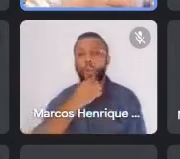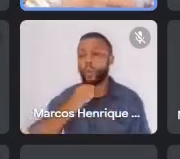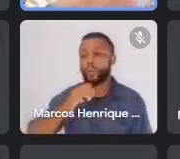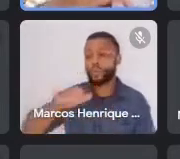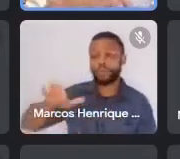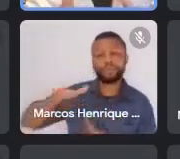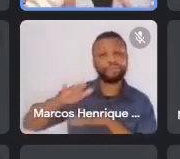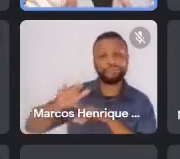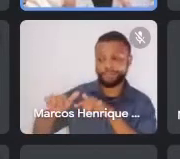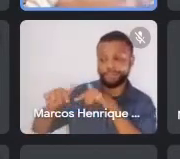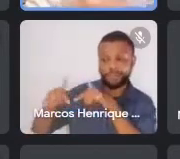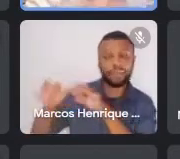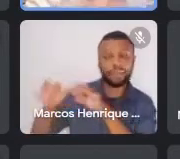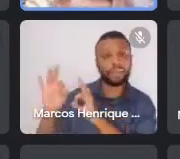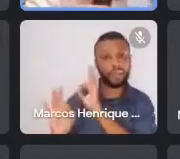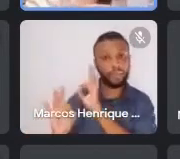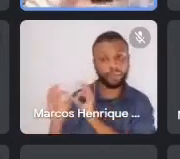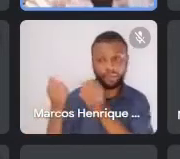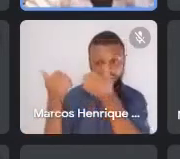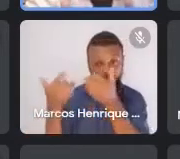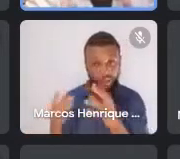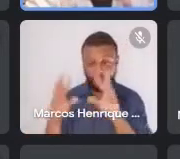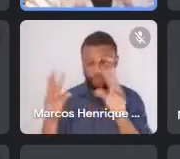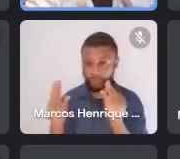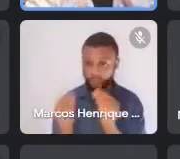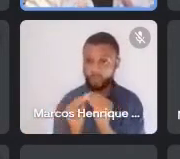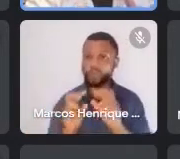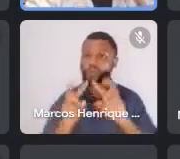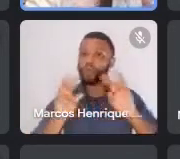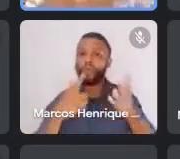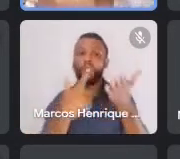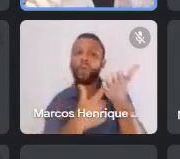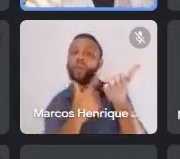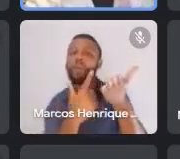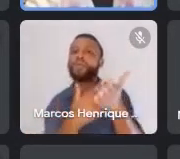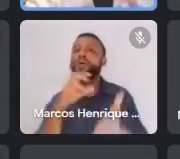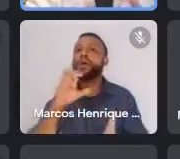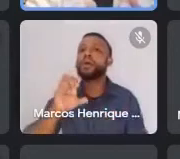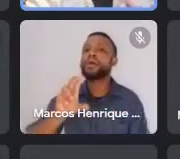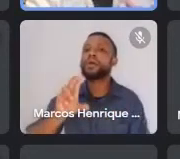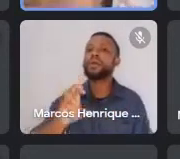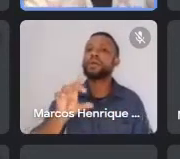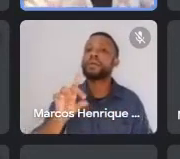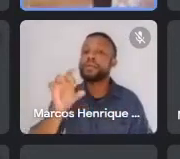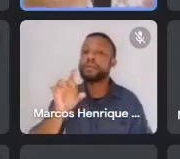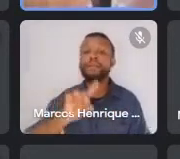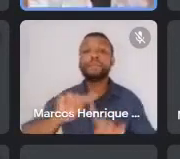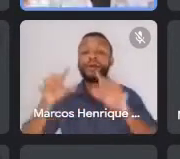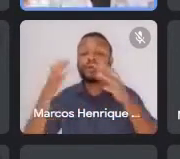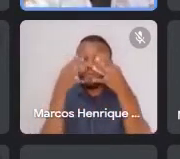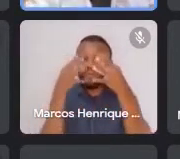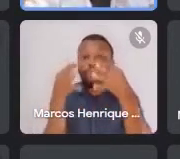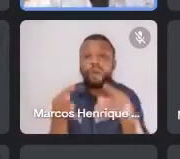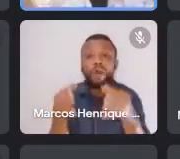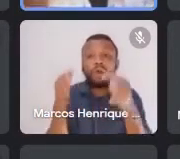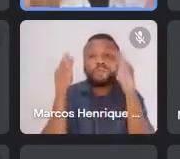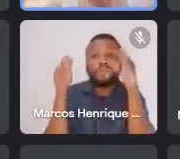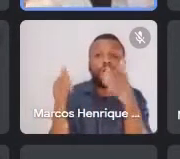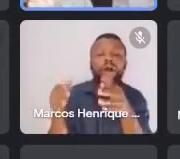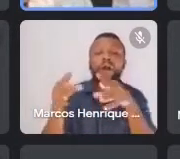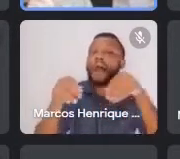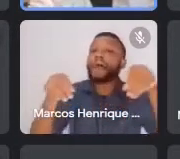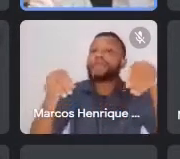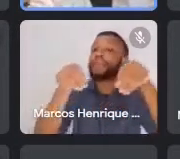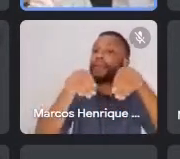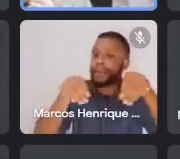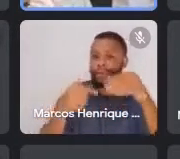a gente vai falar um pouco do livro do Euclides, mas já chamando a atenção sobre a terra, né? Que é a terra que Euclides descreve e a gente